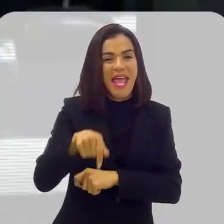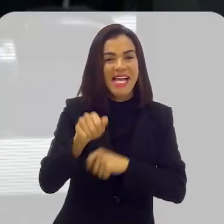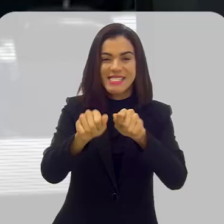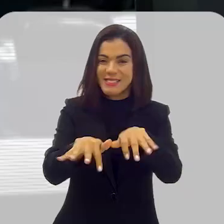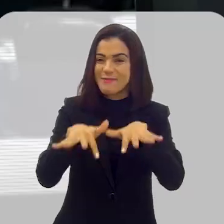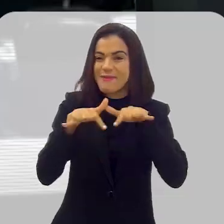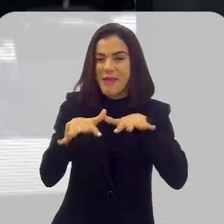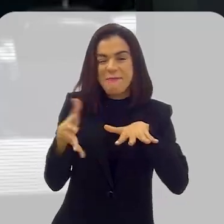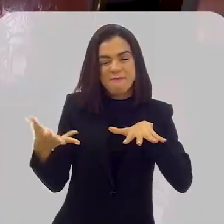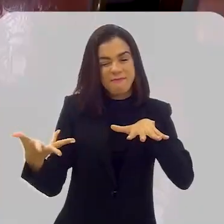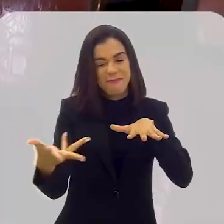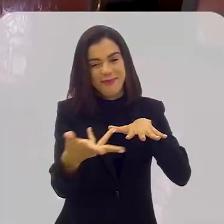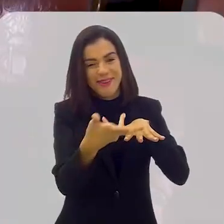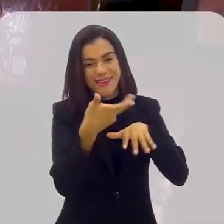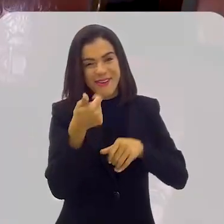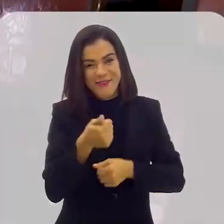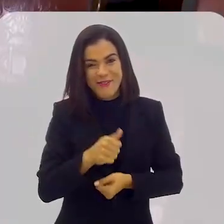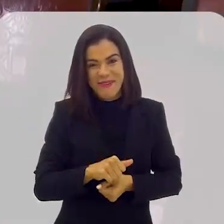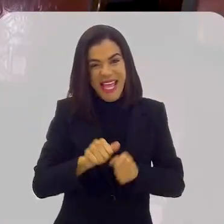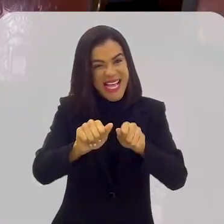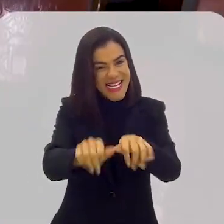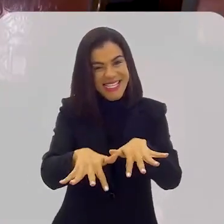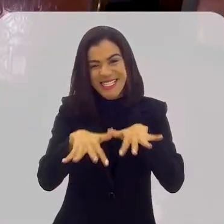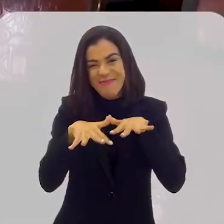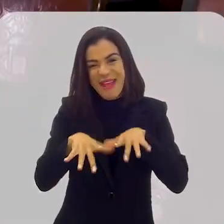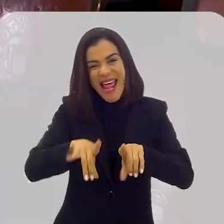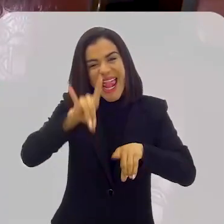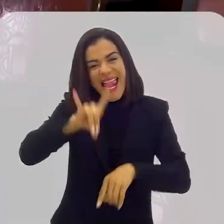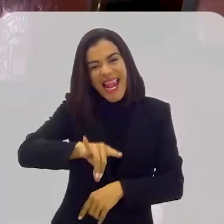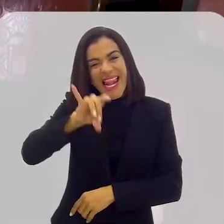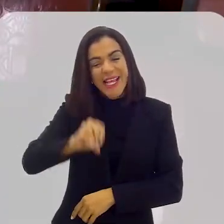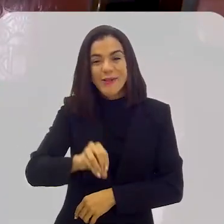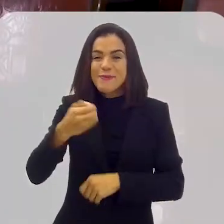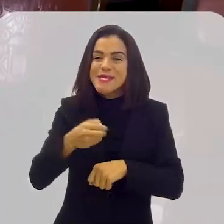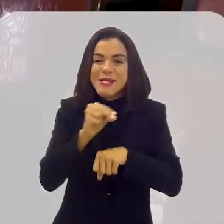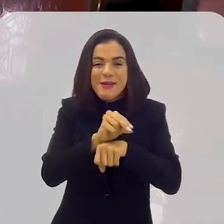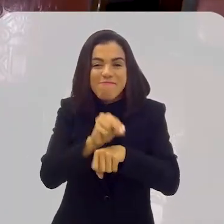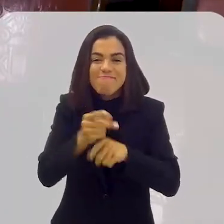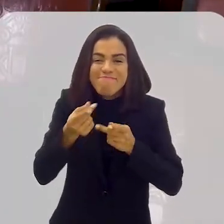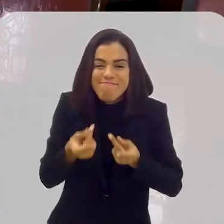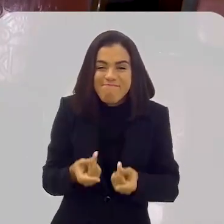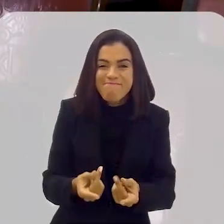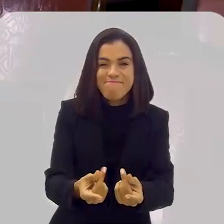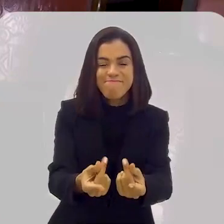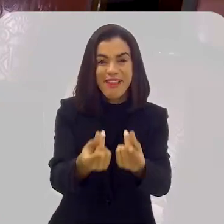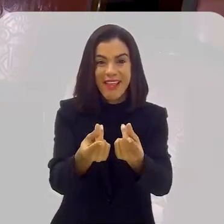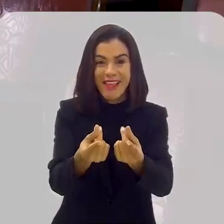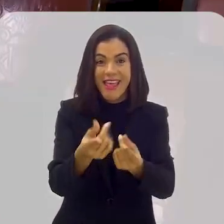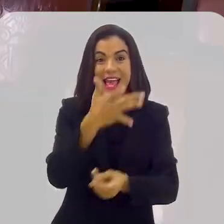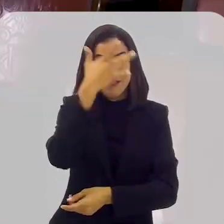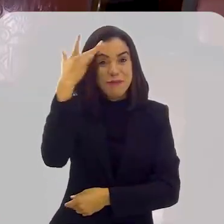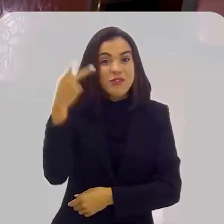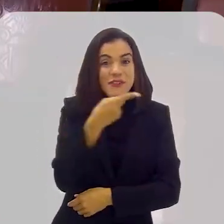ela é maravilhosa, que é, esse plenário é muito lindo, ele tem que ser preservado para o resto da vida. E tem que ver as pessoas que